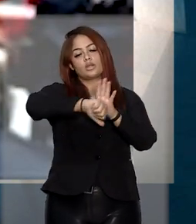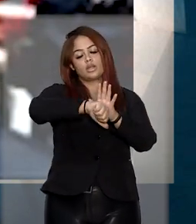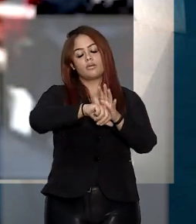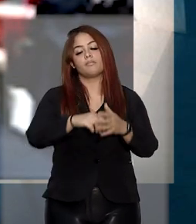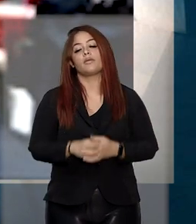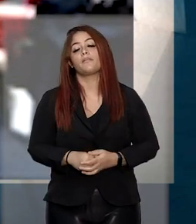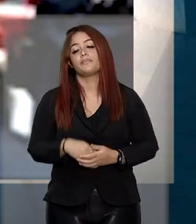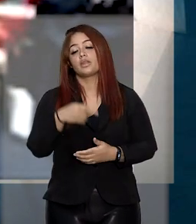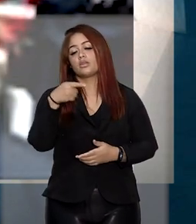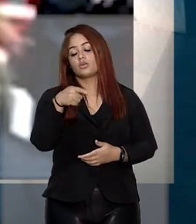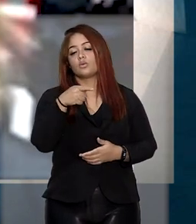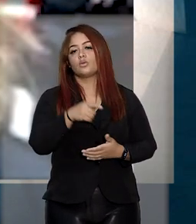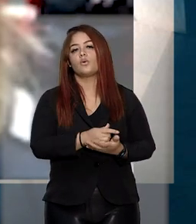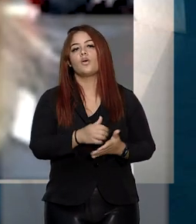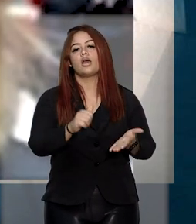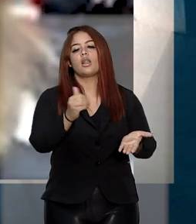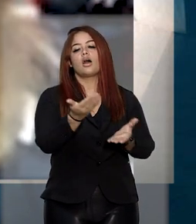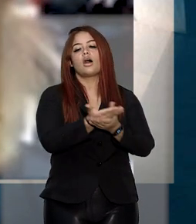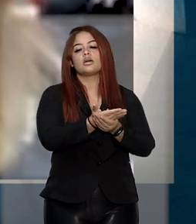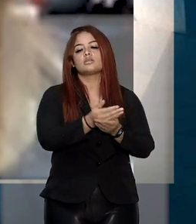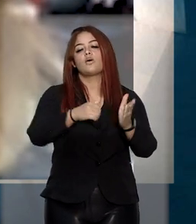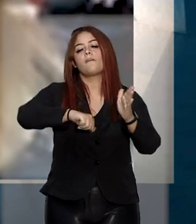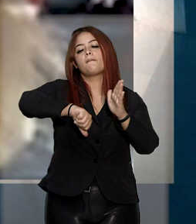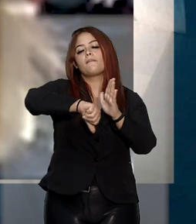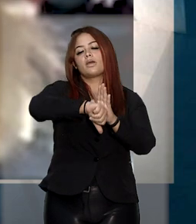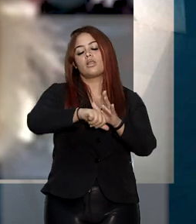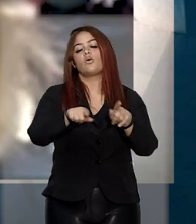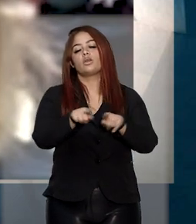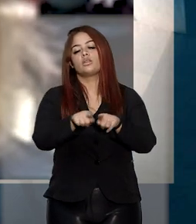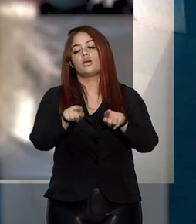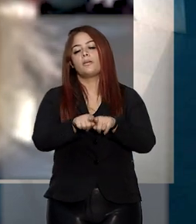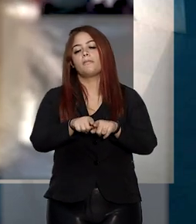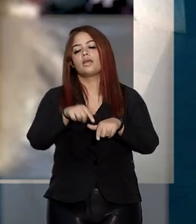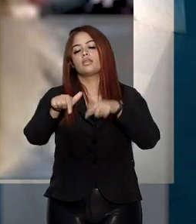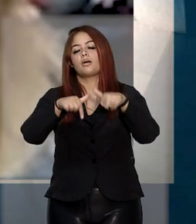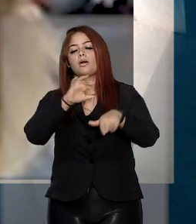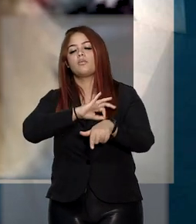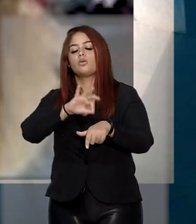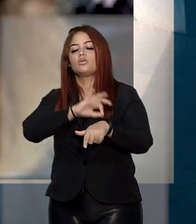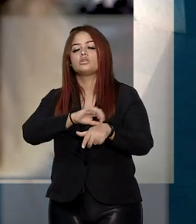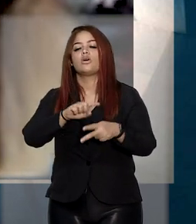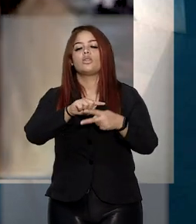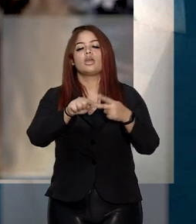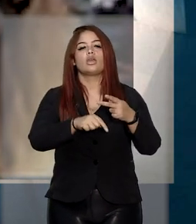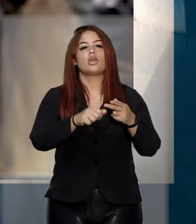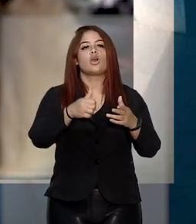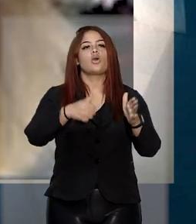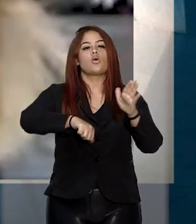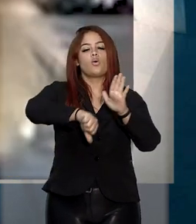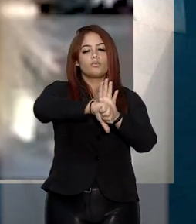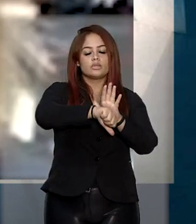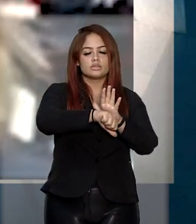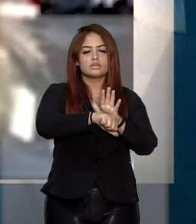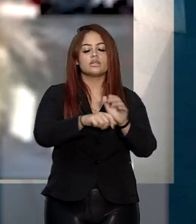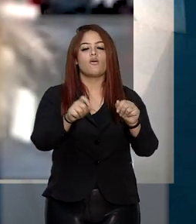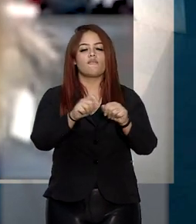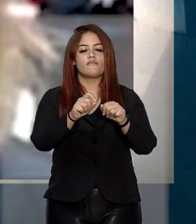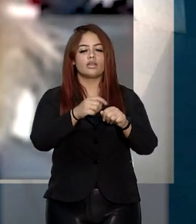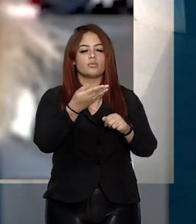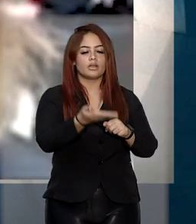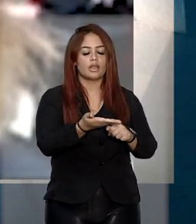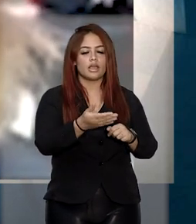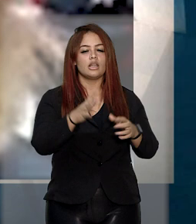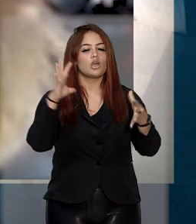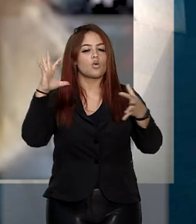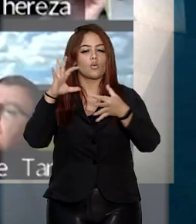relatora, a ação penal e as operações policiais tratam de delitos de corrupção ativa e passiva praticados em um mesmo